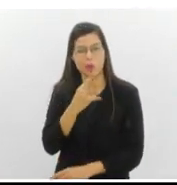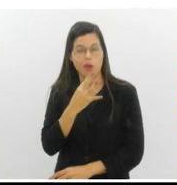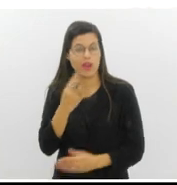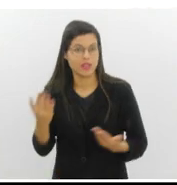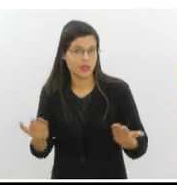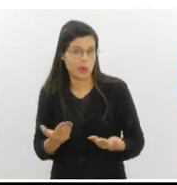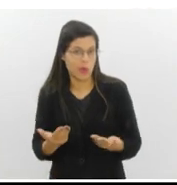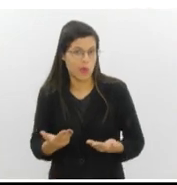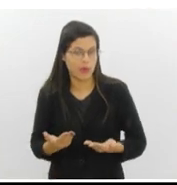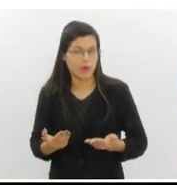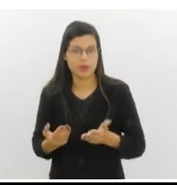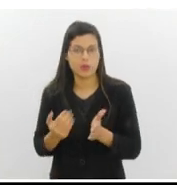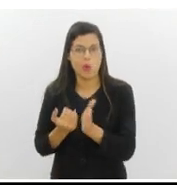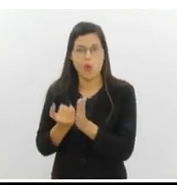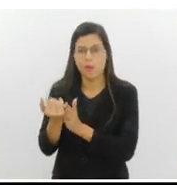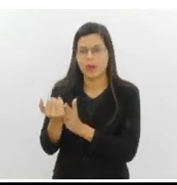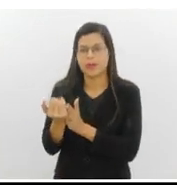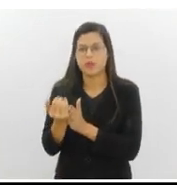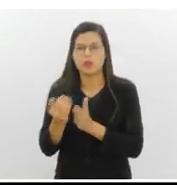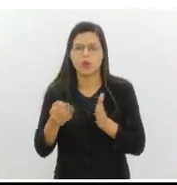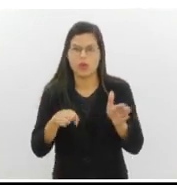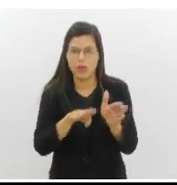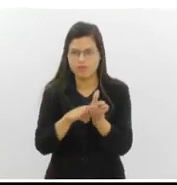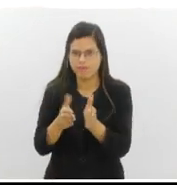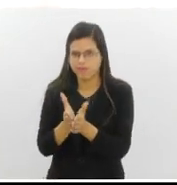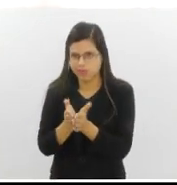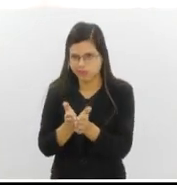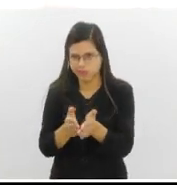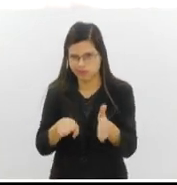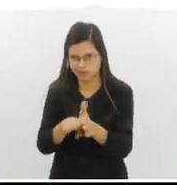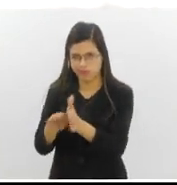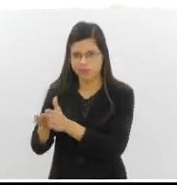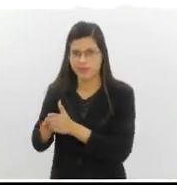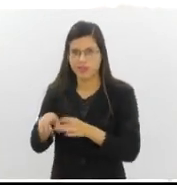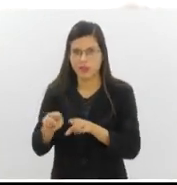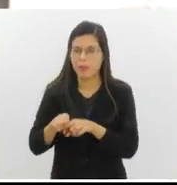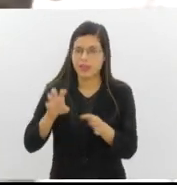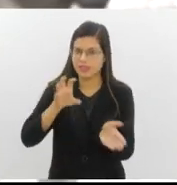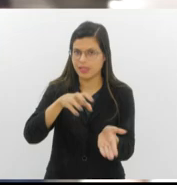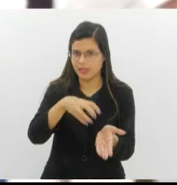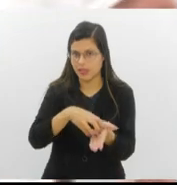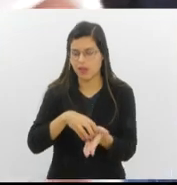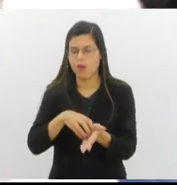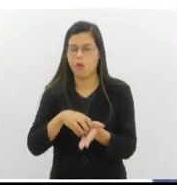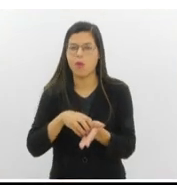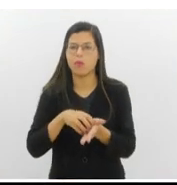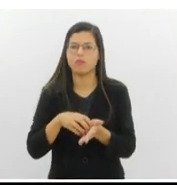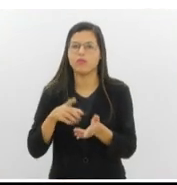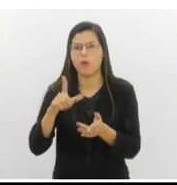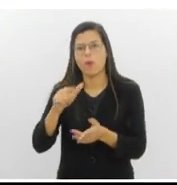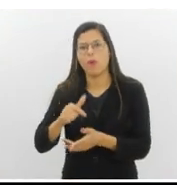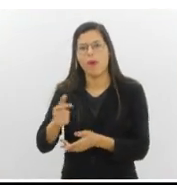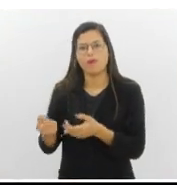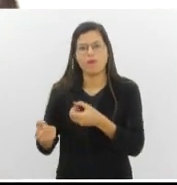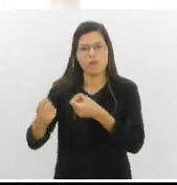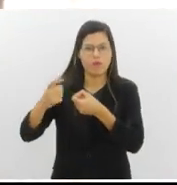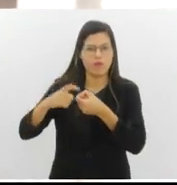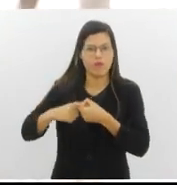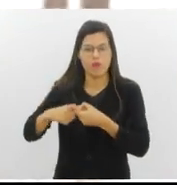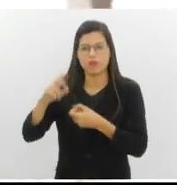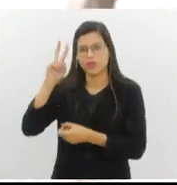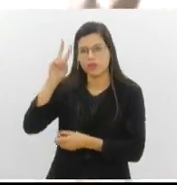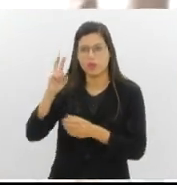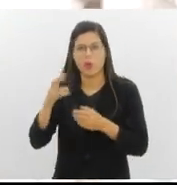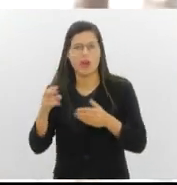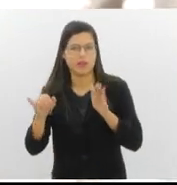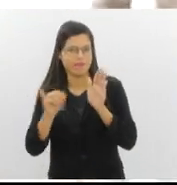hoje, ela nasce na região portuária e na região central. Então, é resgatar um pouco dessa história que compõe a nossa identidade a partir dessas